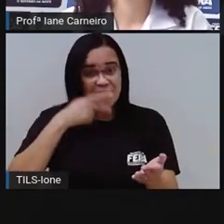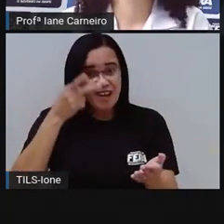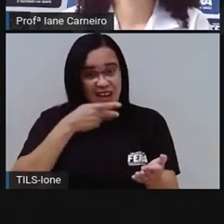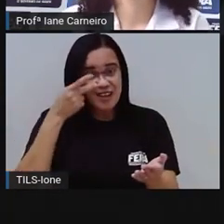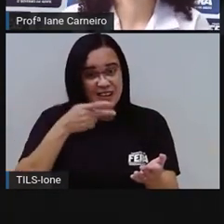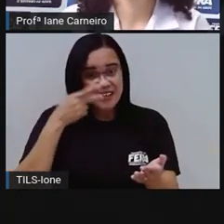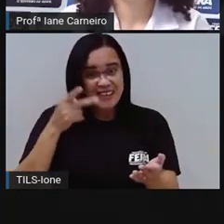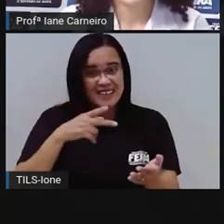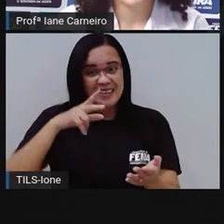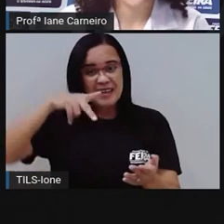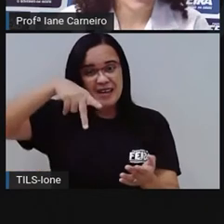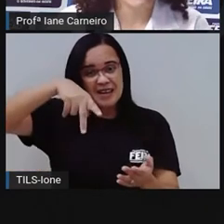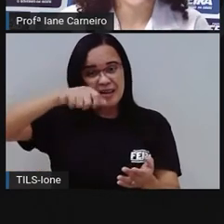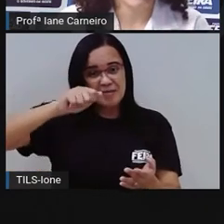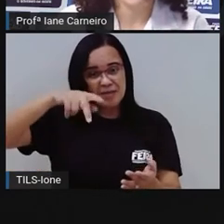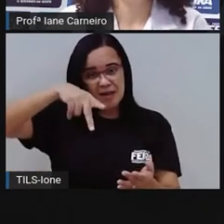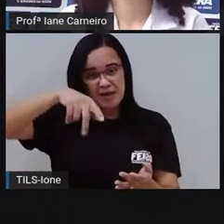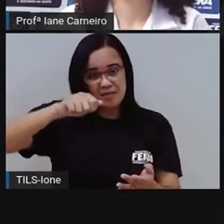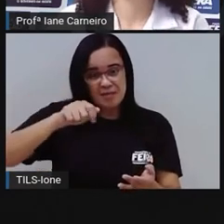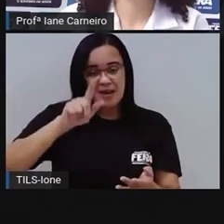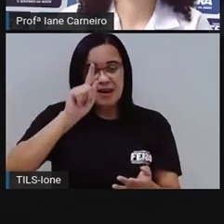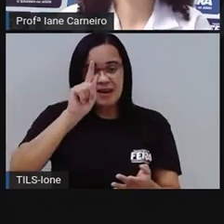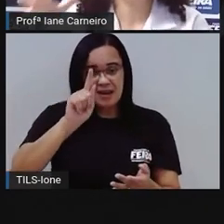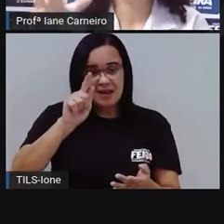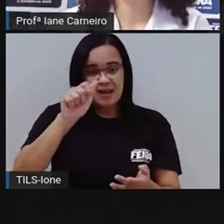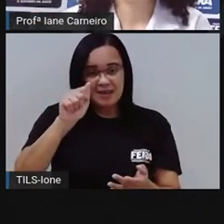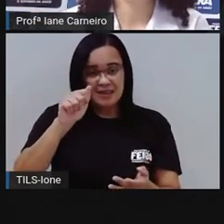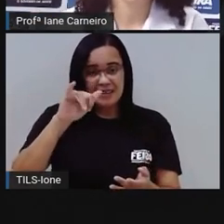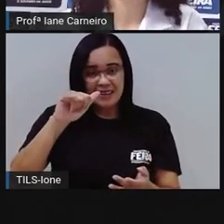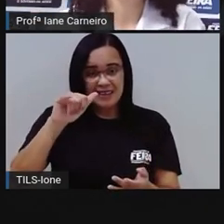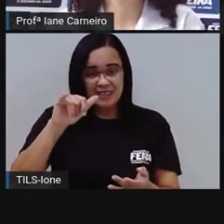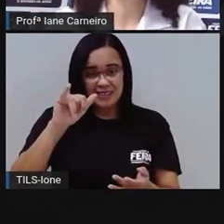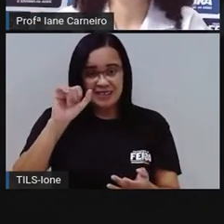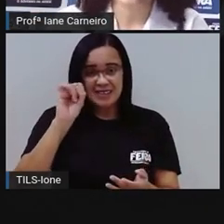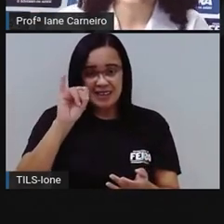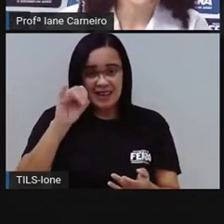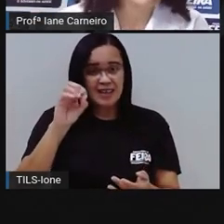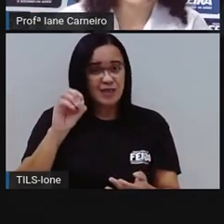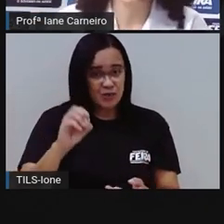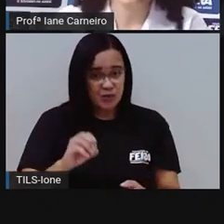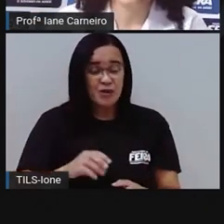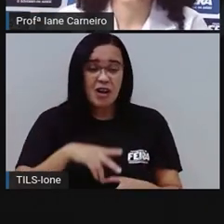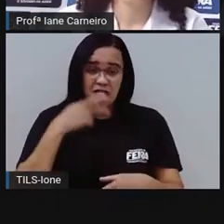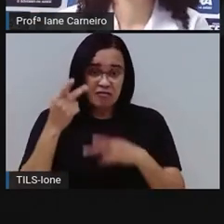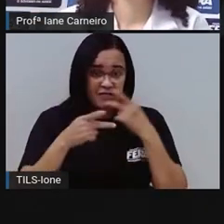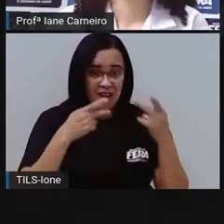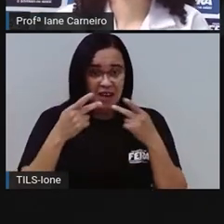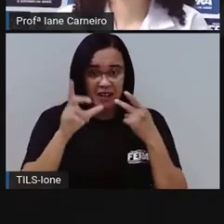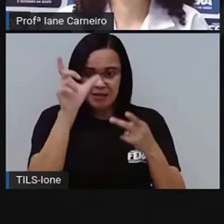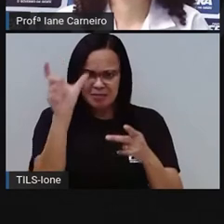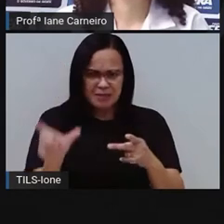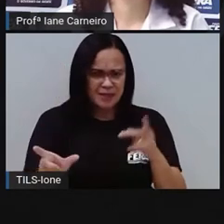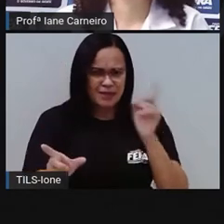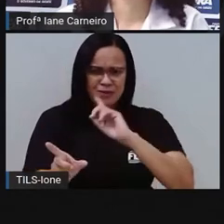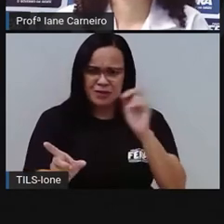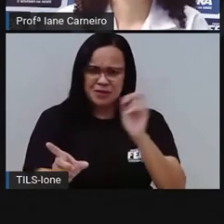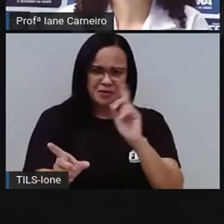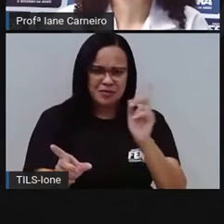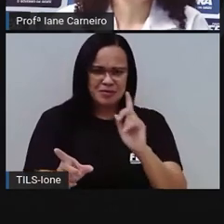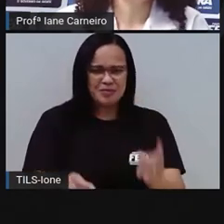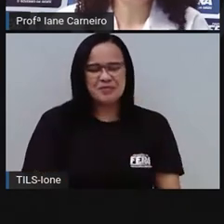Papagaio. Ó! Ele é verde, né? A maior parte do corpo dele é verde. E ele fala, mas não é gente. O próximo.